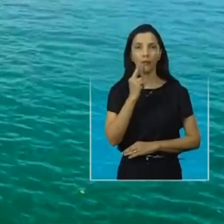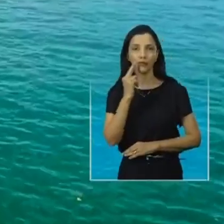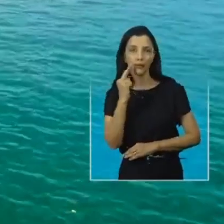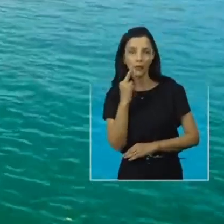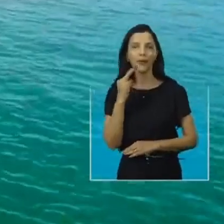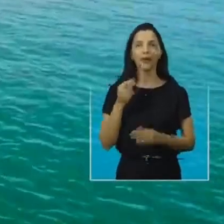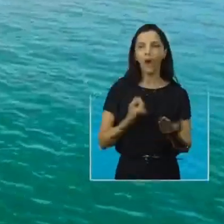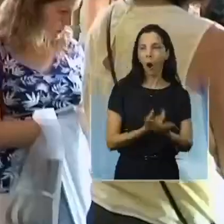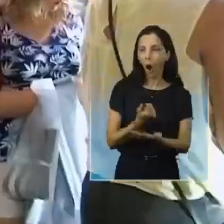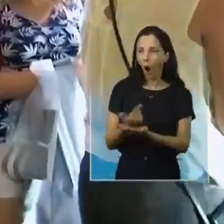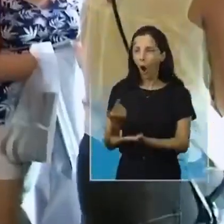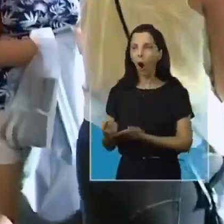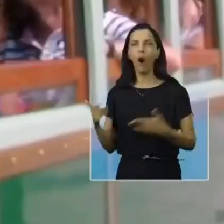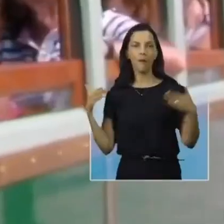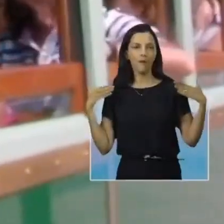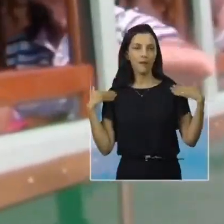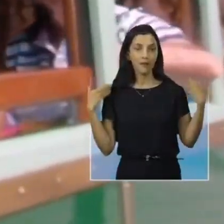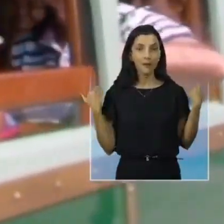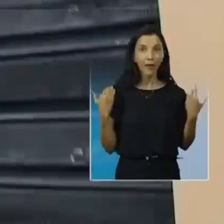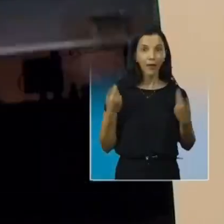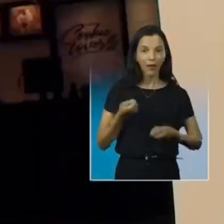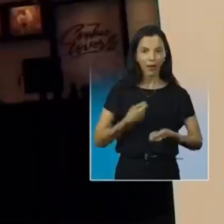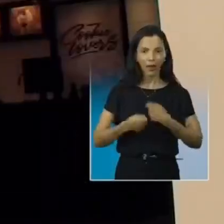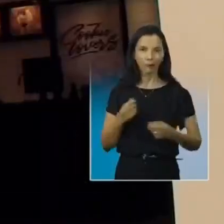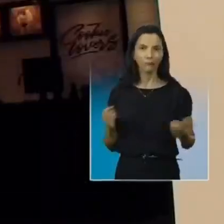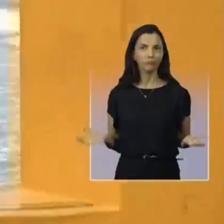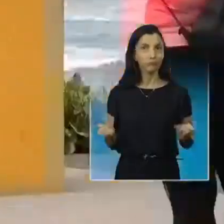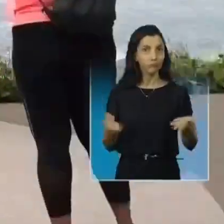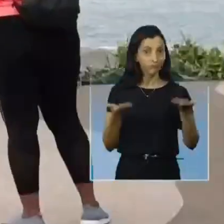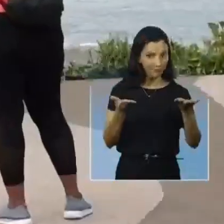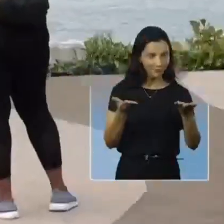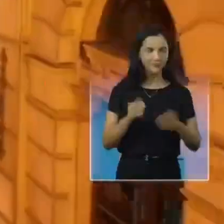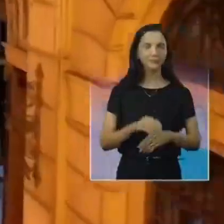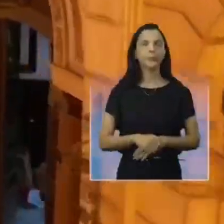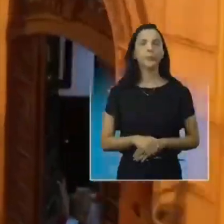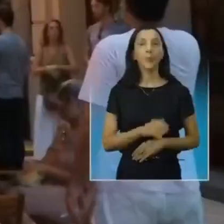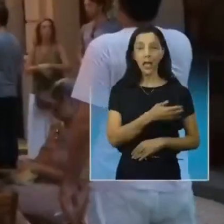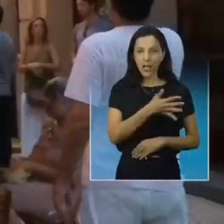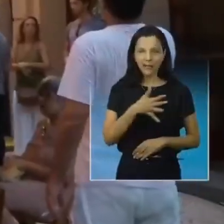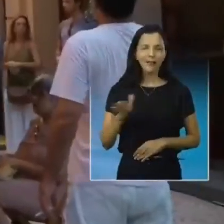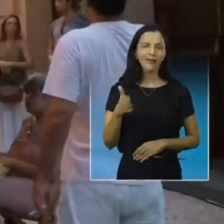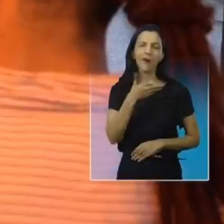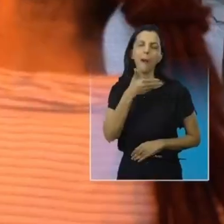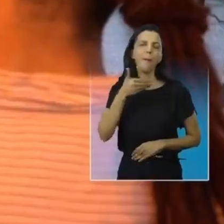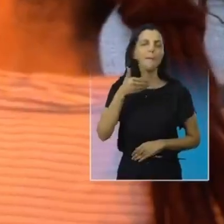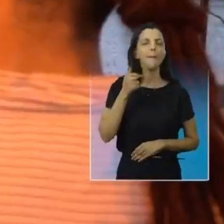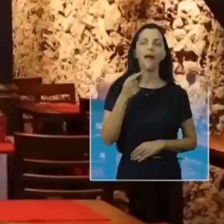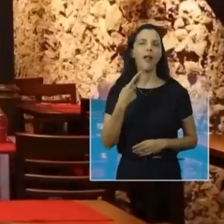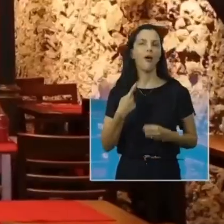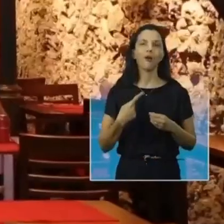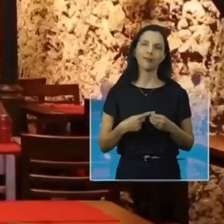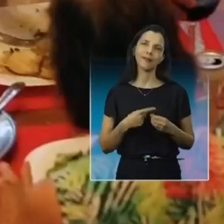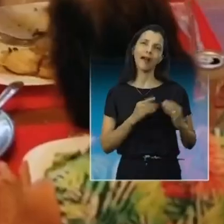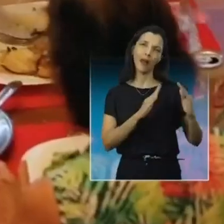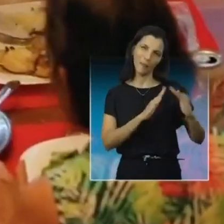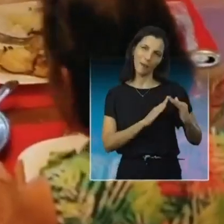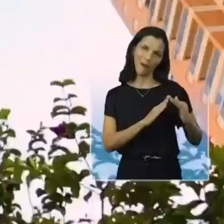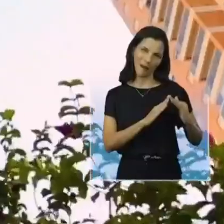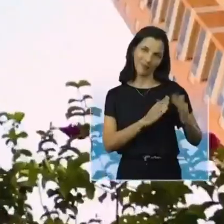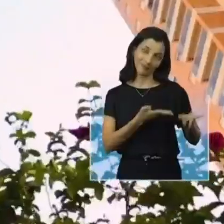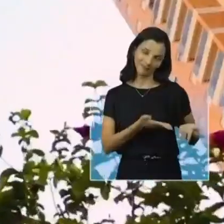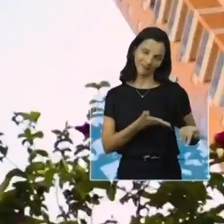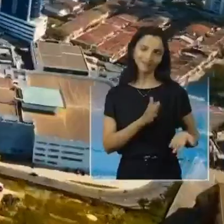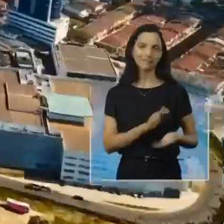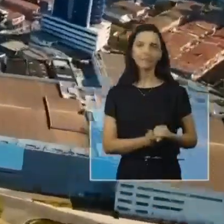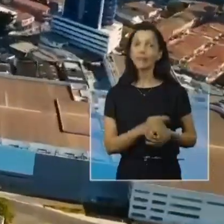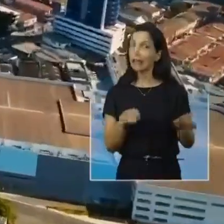compras, passeia e isso faz a economia girar. Santos é uma das melhores cidades do país para se viver e para